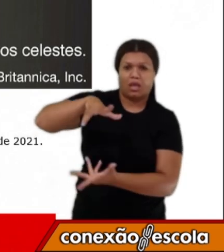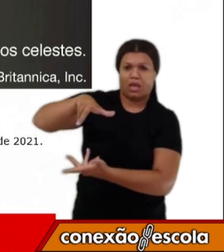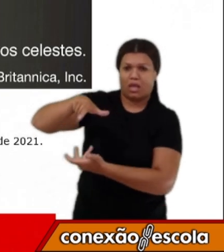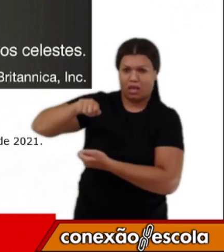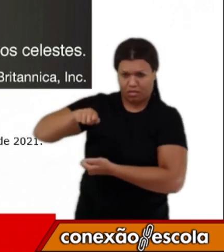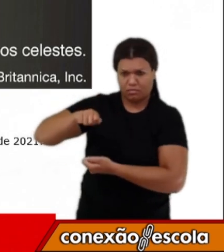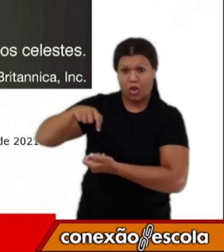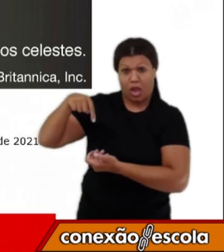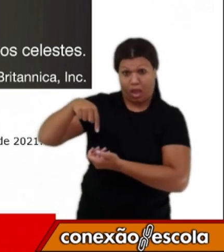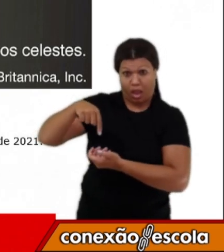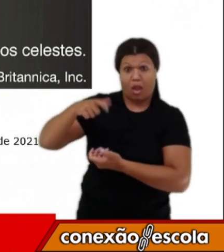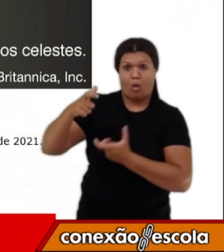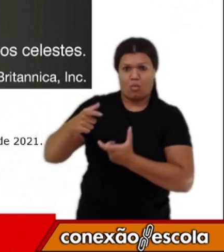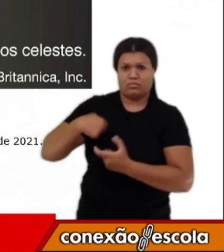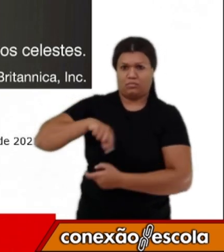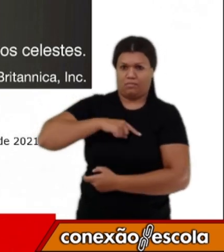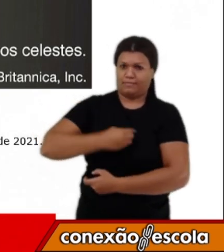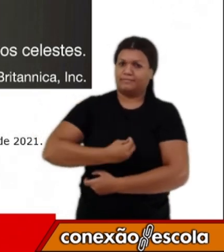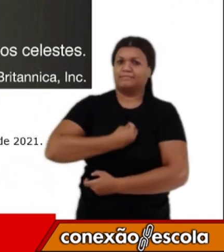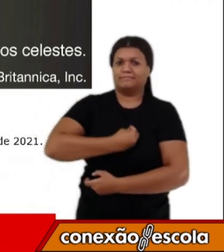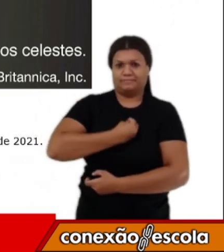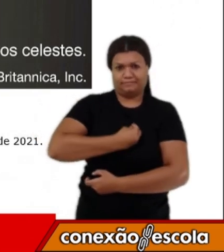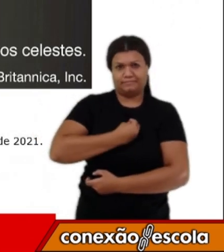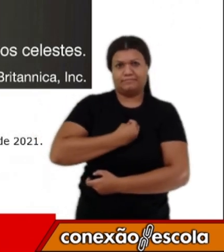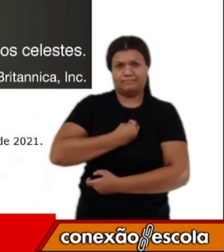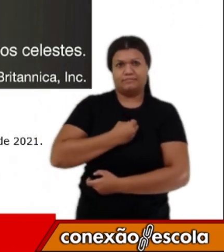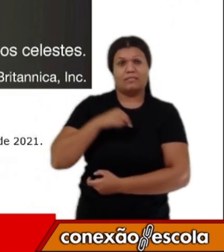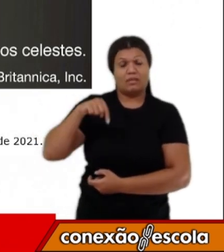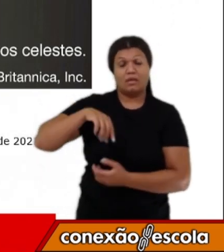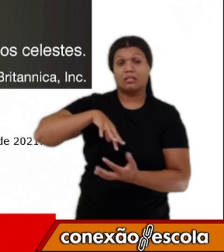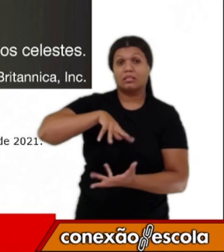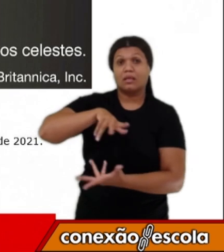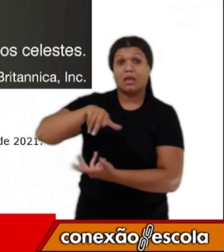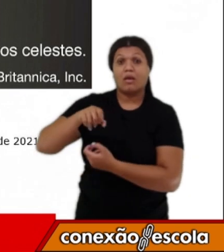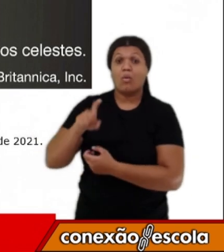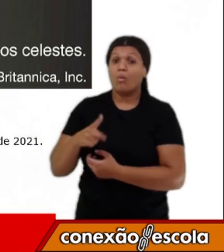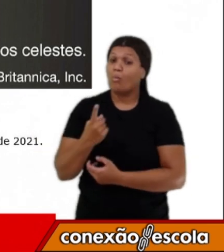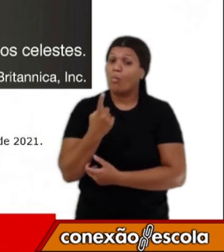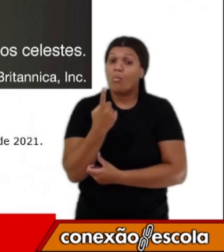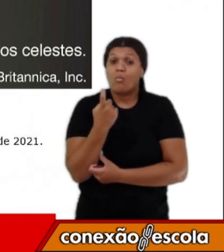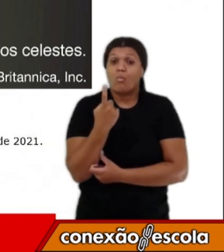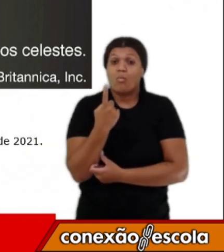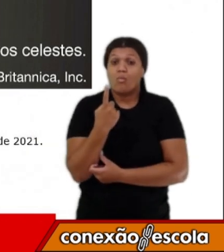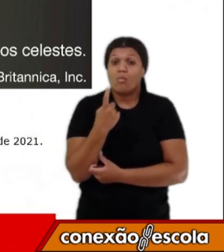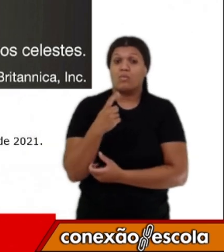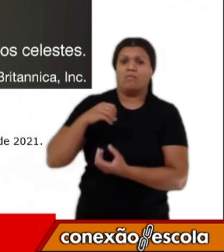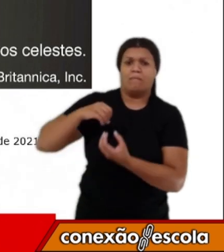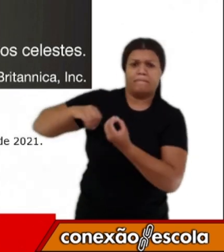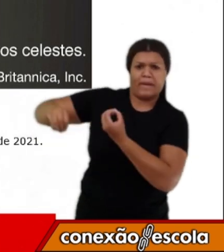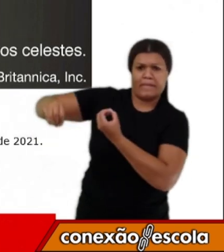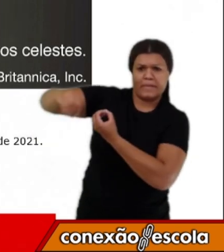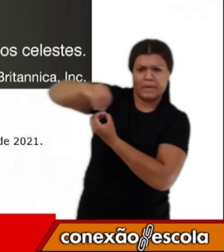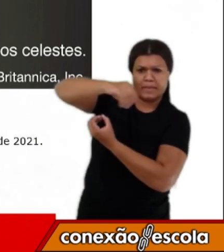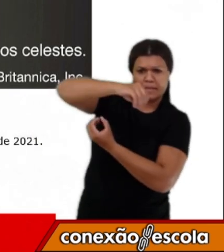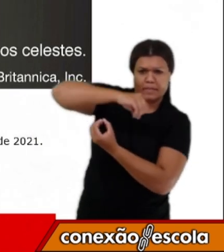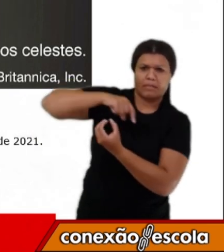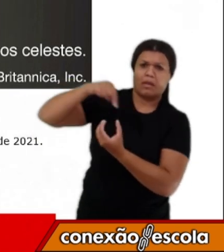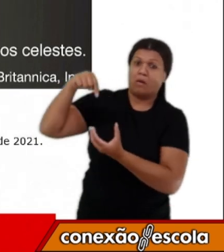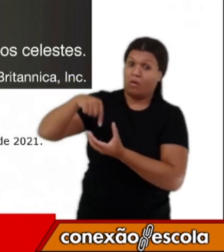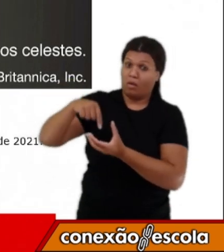planeta em que nós vivemos. A Terra, meus queridos, é o único planeta do Sistema Solar que tem